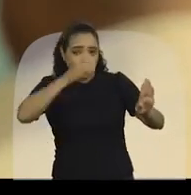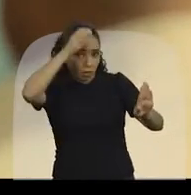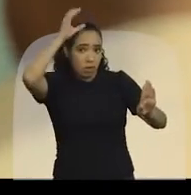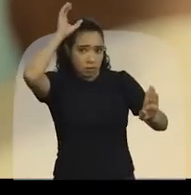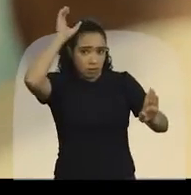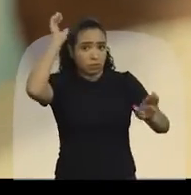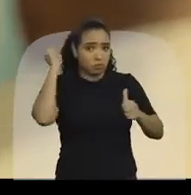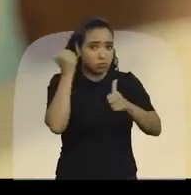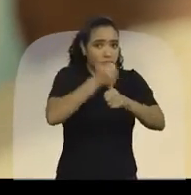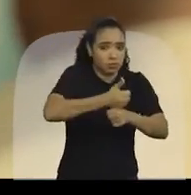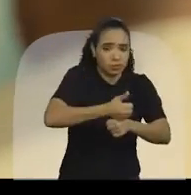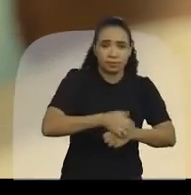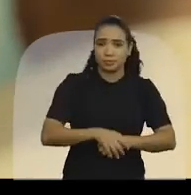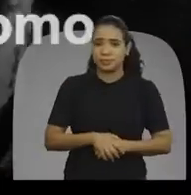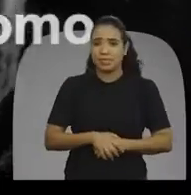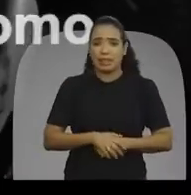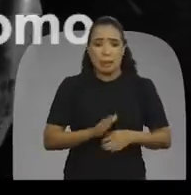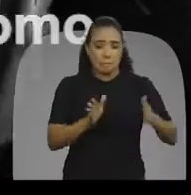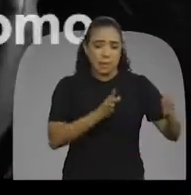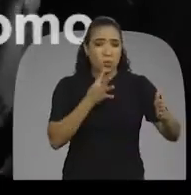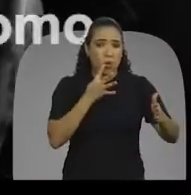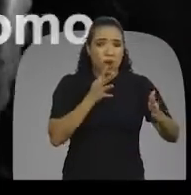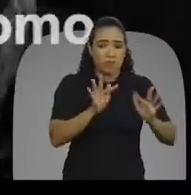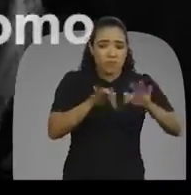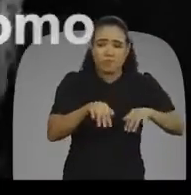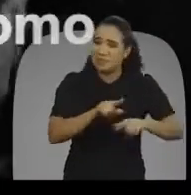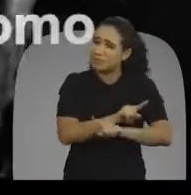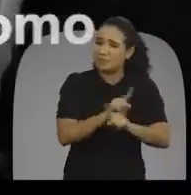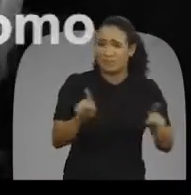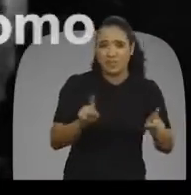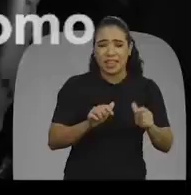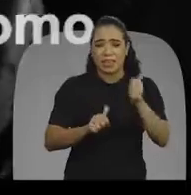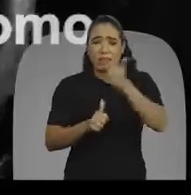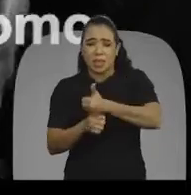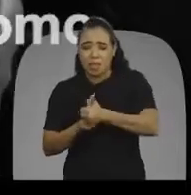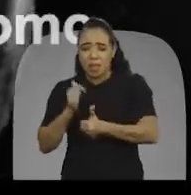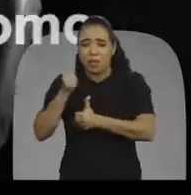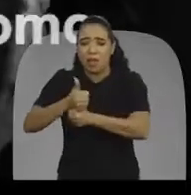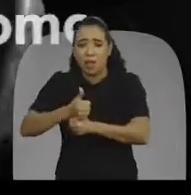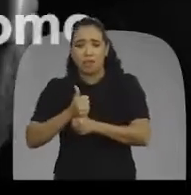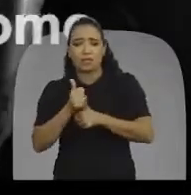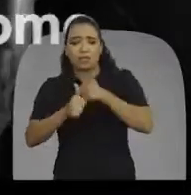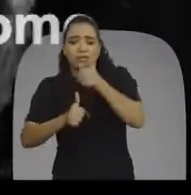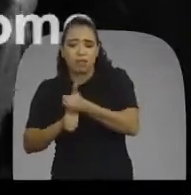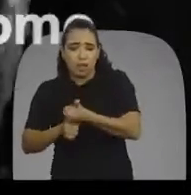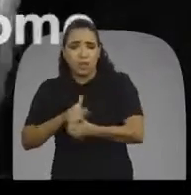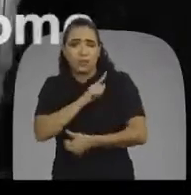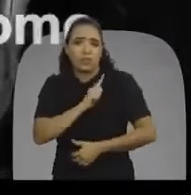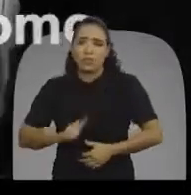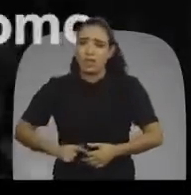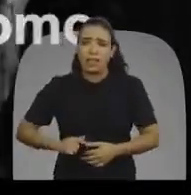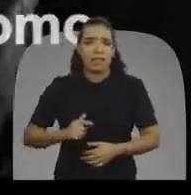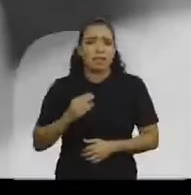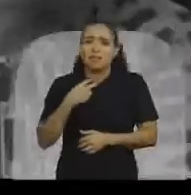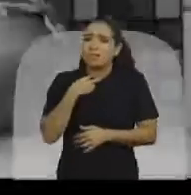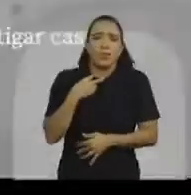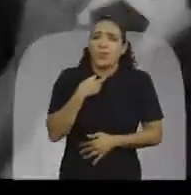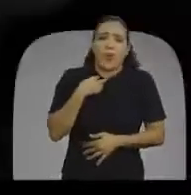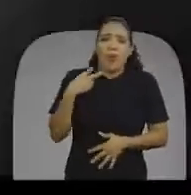Ele ocupou. É, nenhum termina mandato, governo, entra governo, sai governo. Não pode acontecer isso.